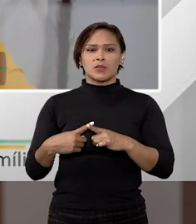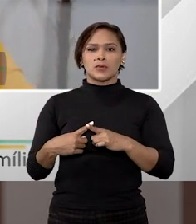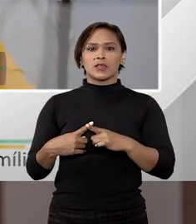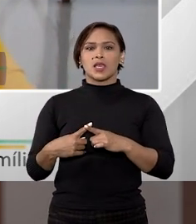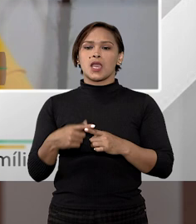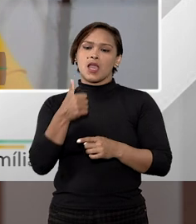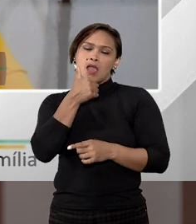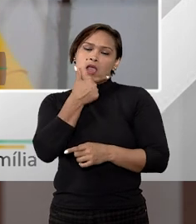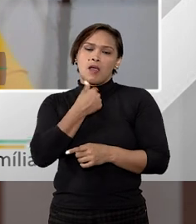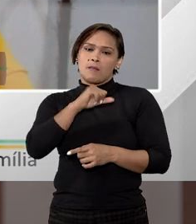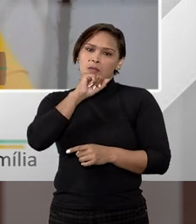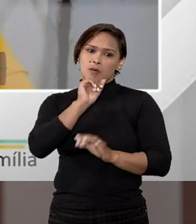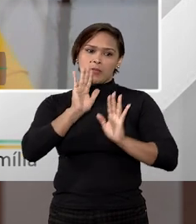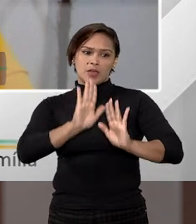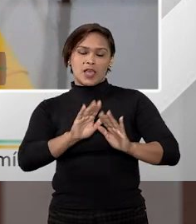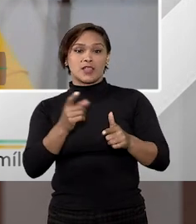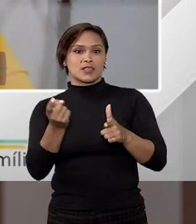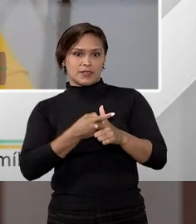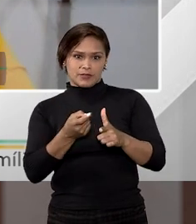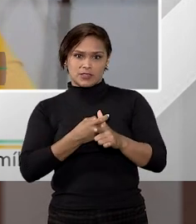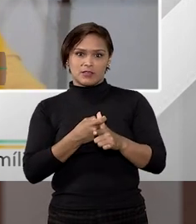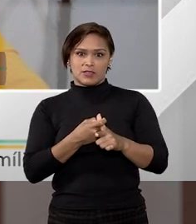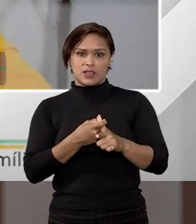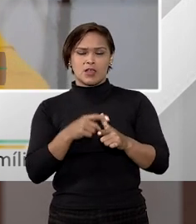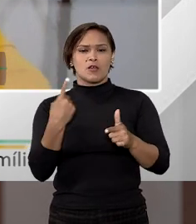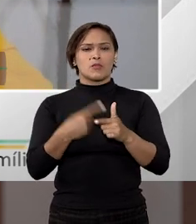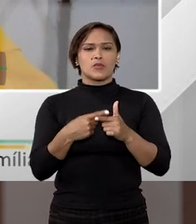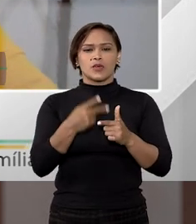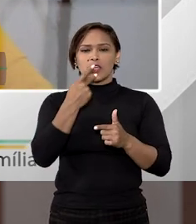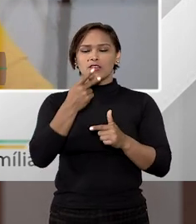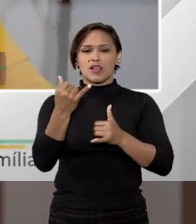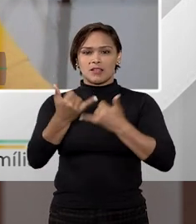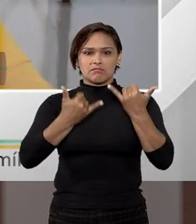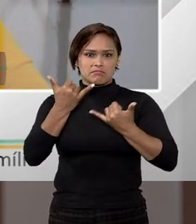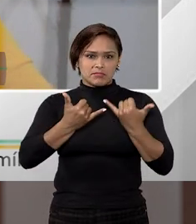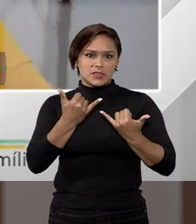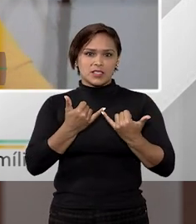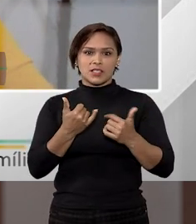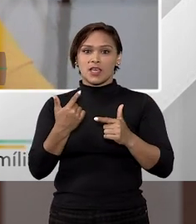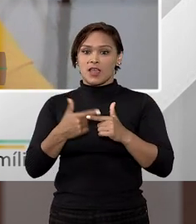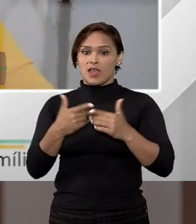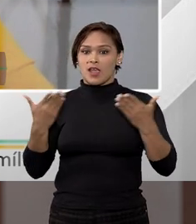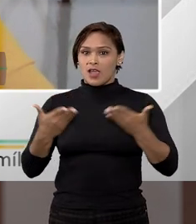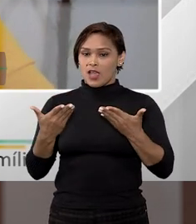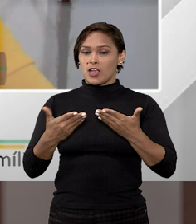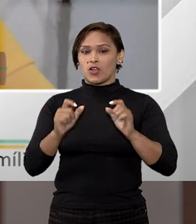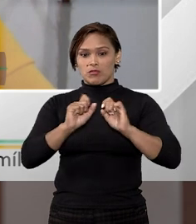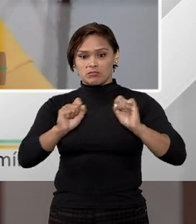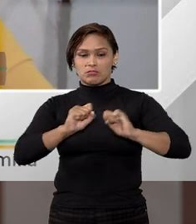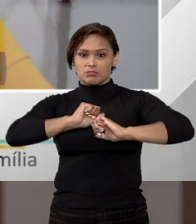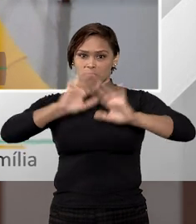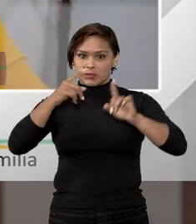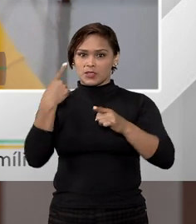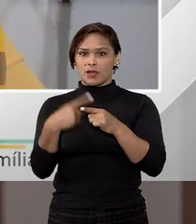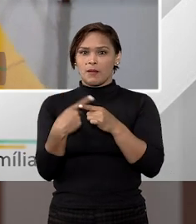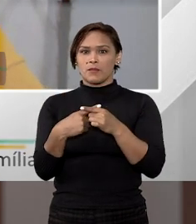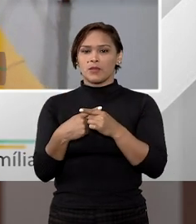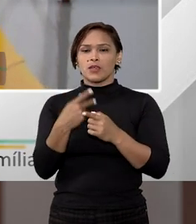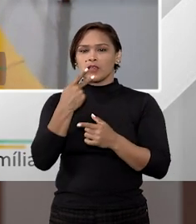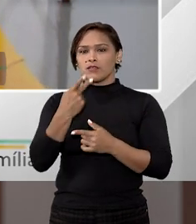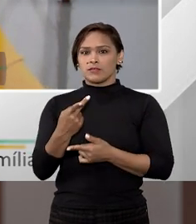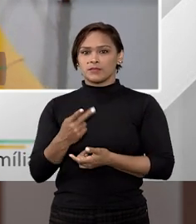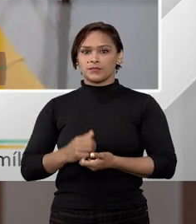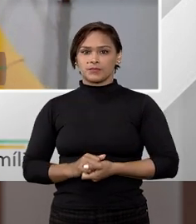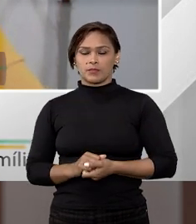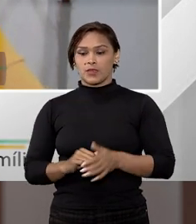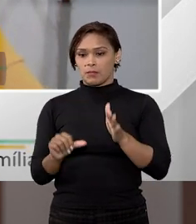eu, meu pai, é meu fiador, até você ficar devendo. Por que a gente fala essa brincadeira, agora sim, falando mais corretamente, por a gente fala